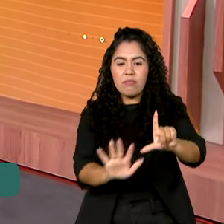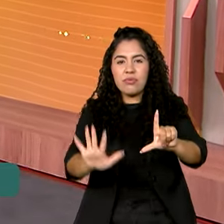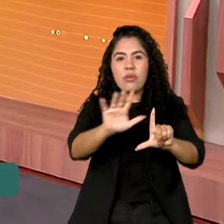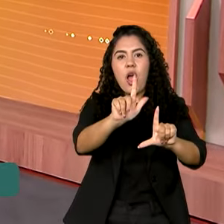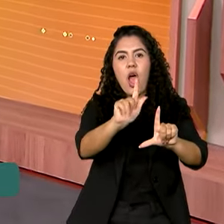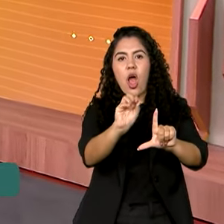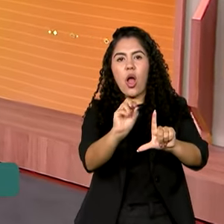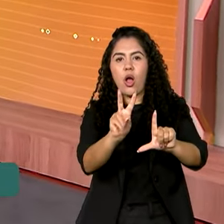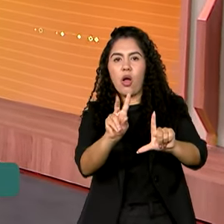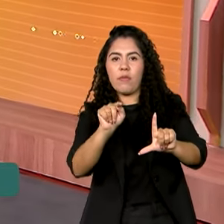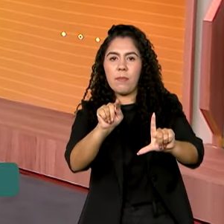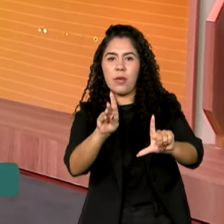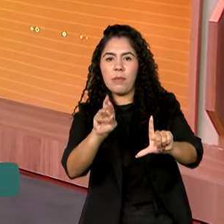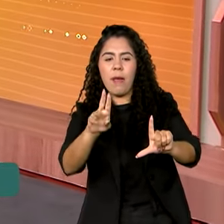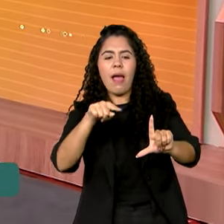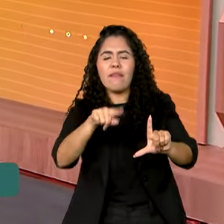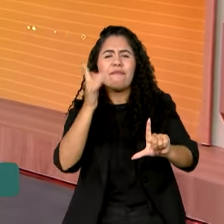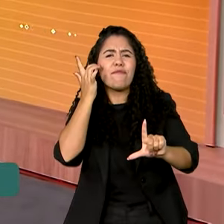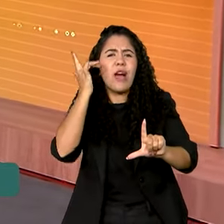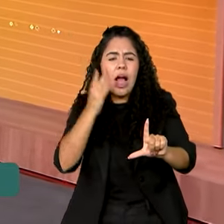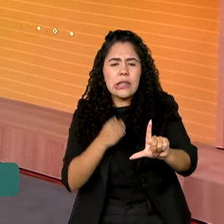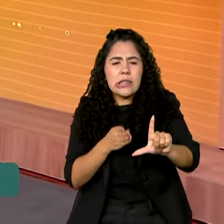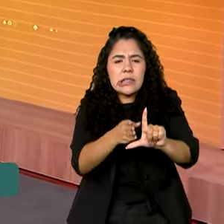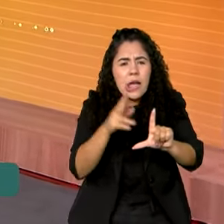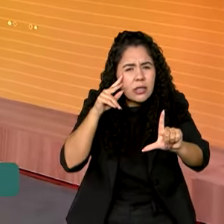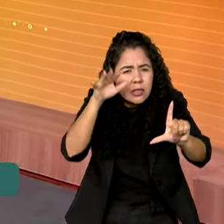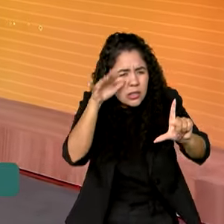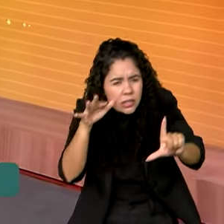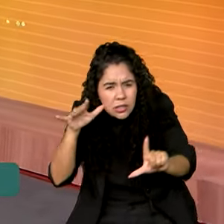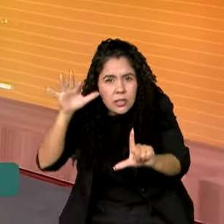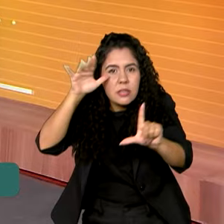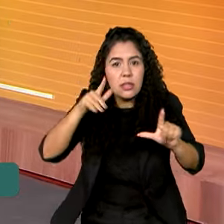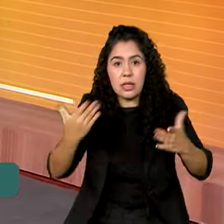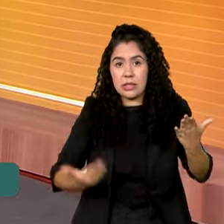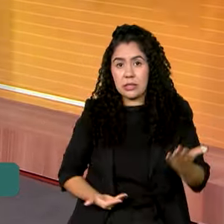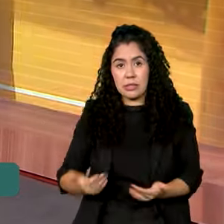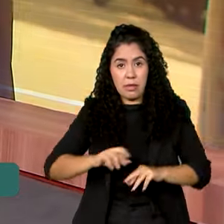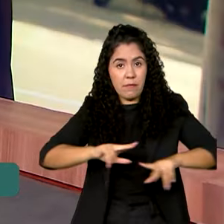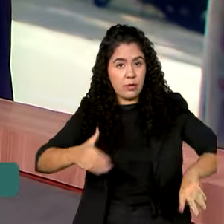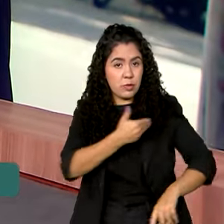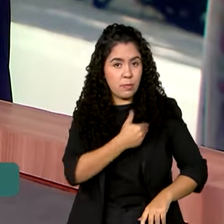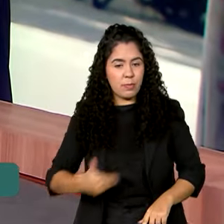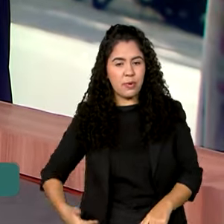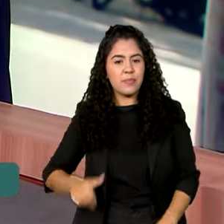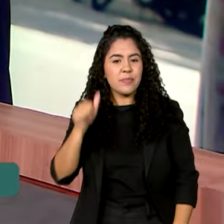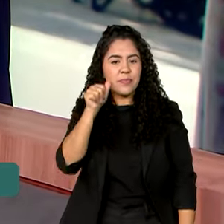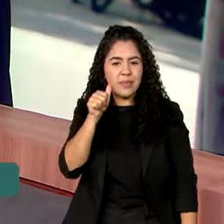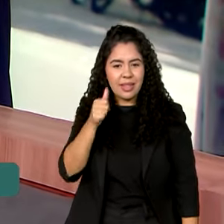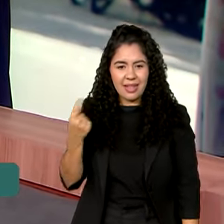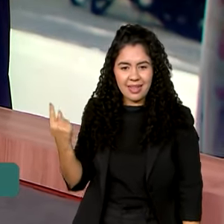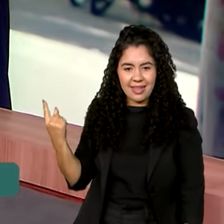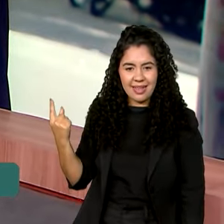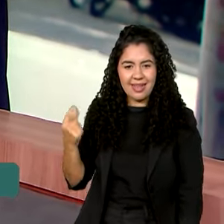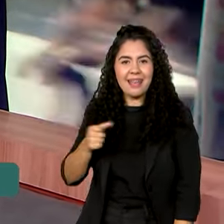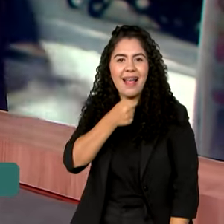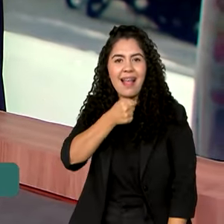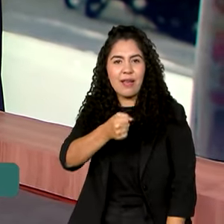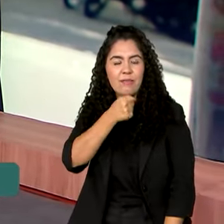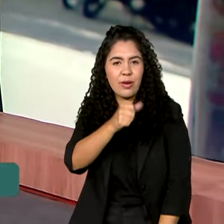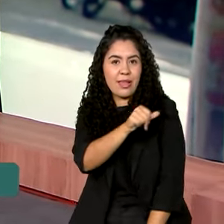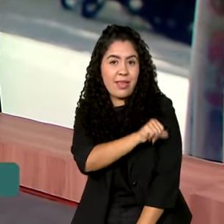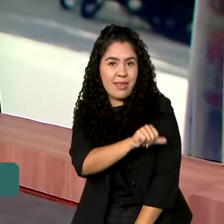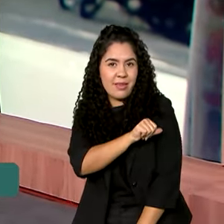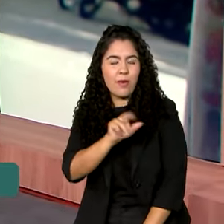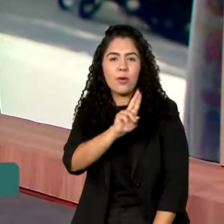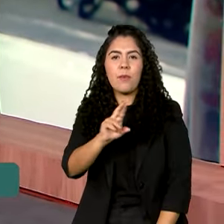que simplifica o acesso do cidadão aos serviços públicos. Do Rio de Janeiro, Cláudia Boiunga tem os detalhes para a gente. Bom dia,